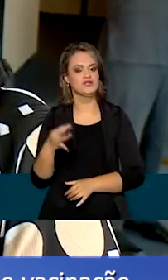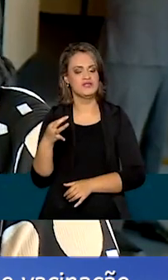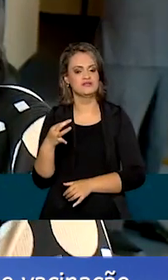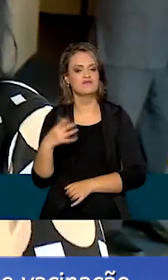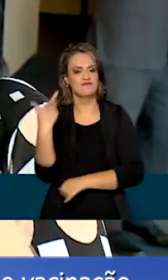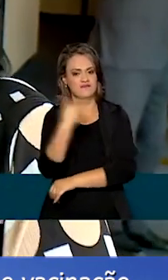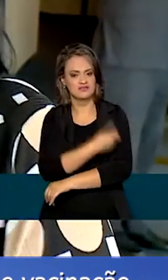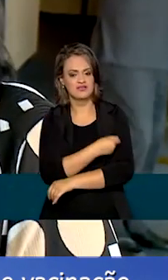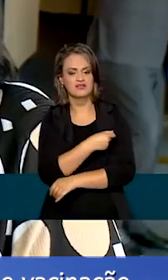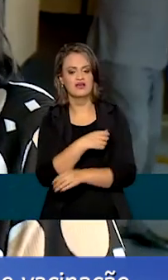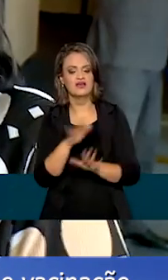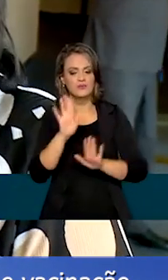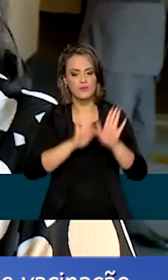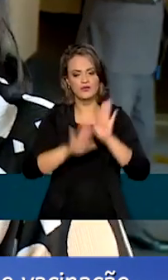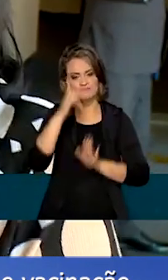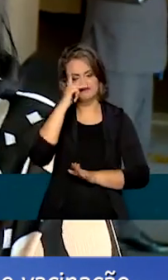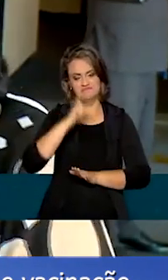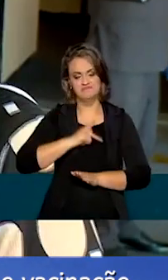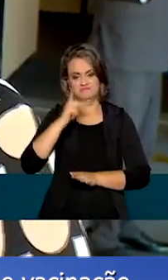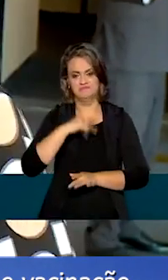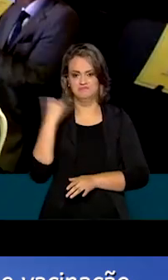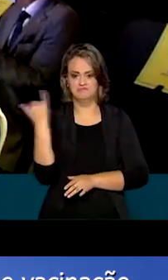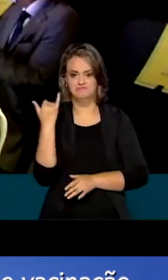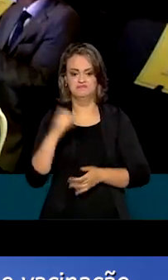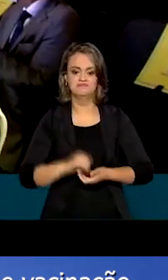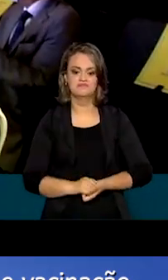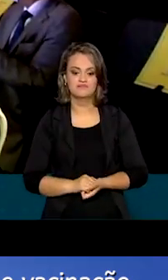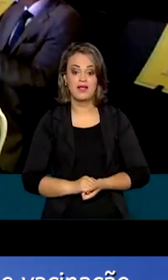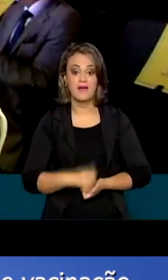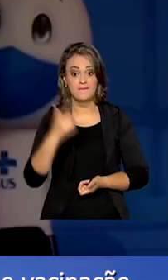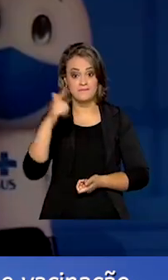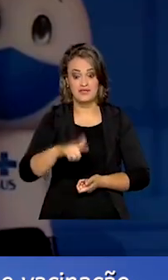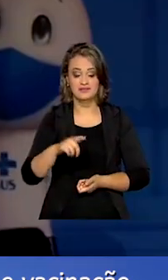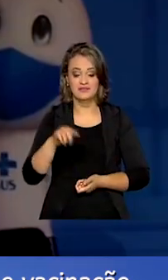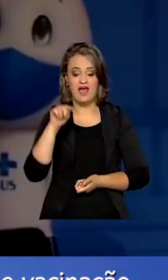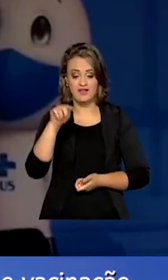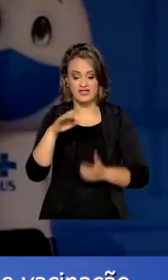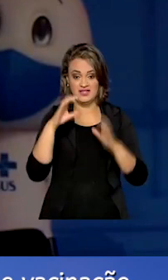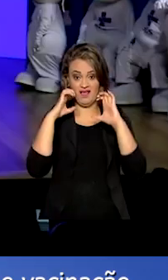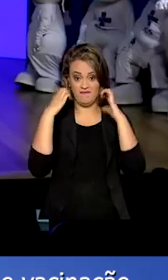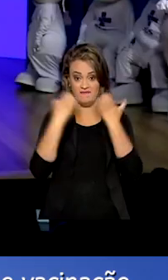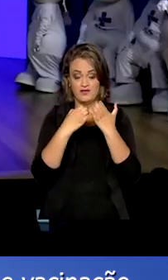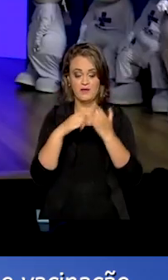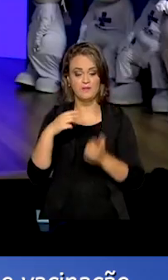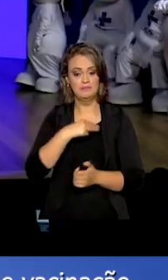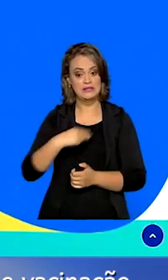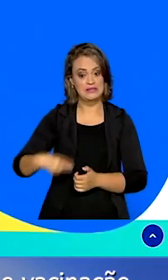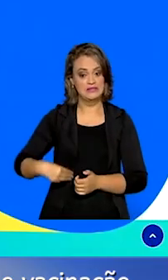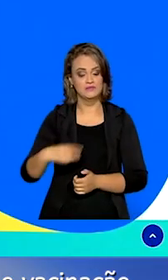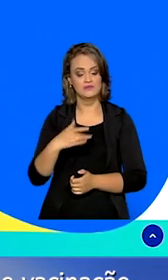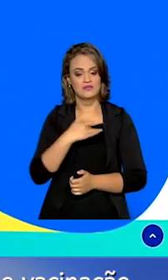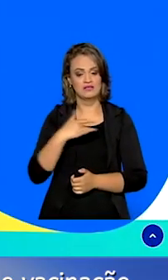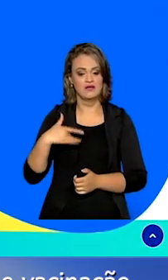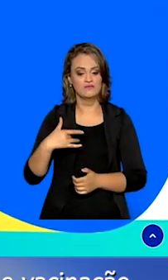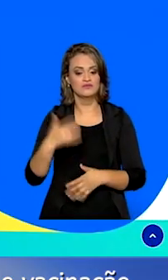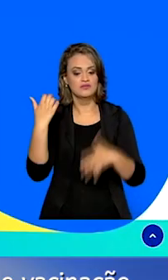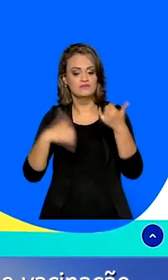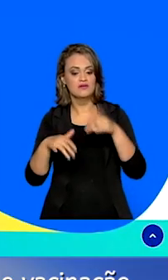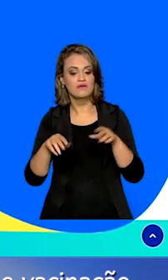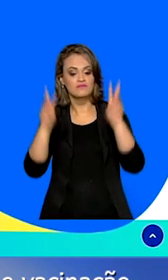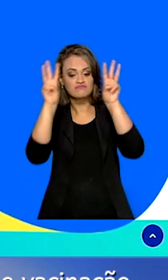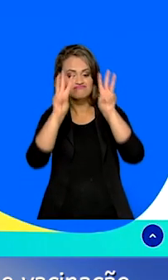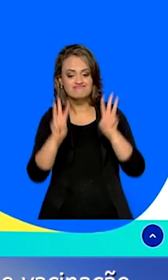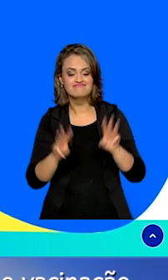da vacina e dos cuidados preventivos da Covid-19. Ainda durante o evento, o Ministro da Saúde lançou a página na